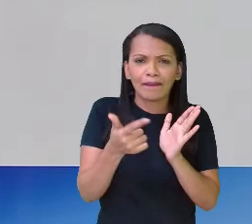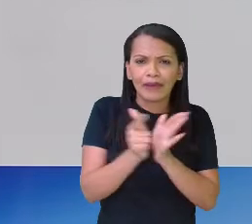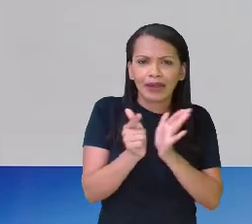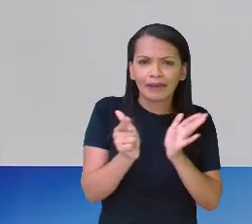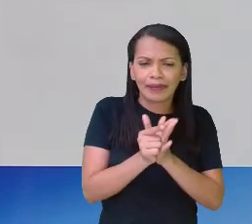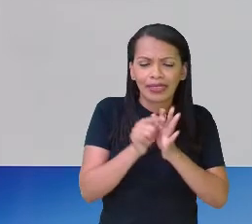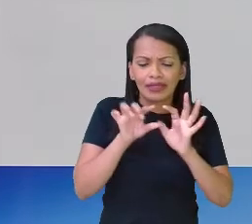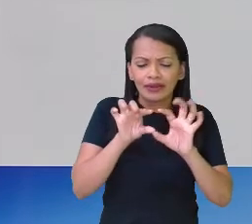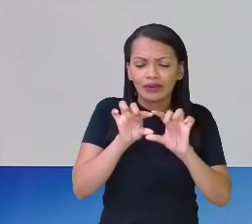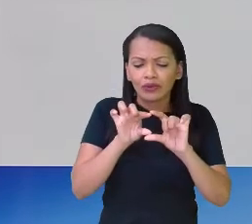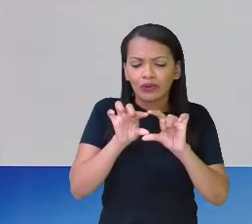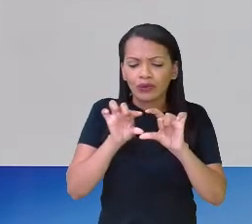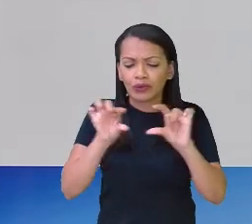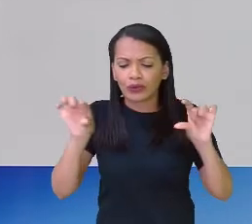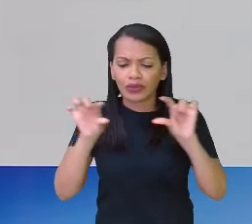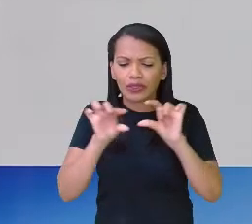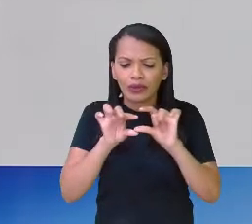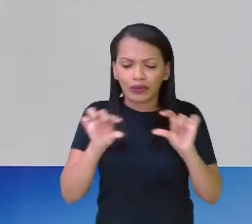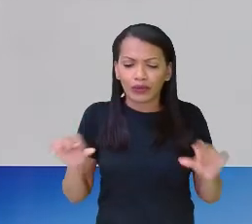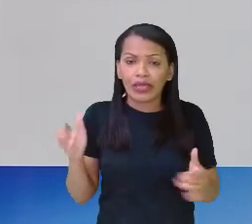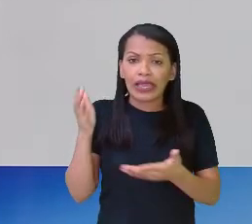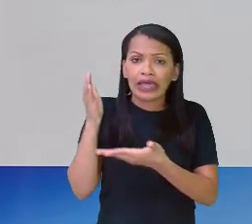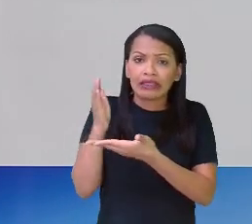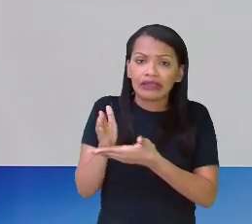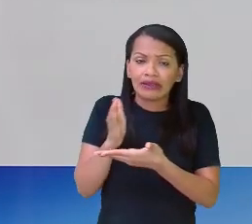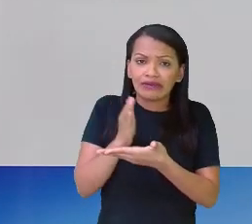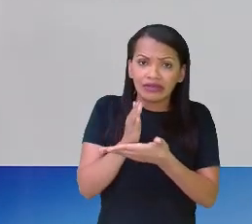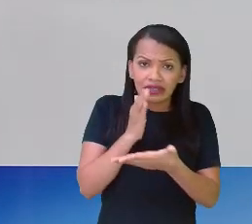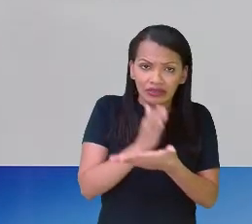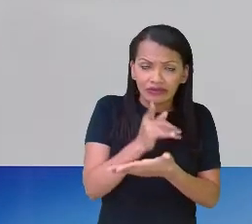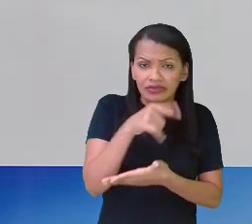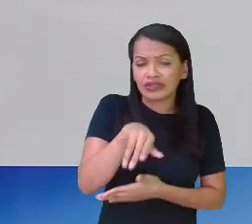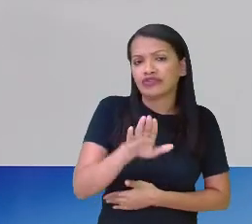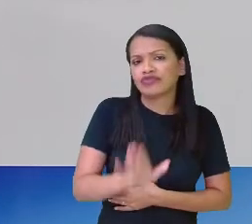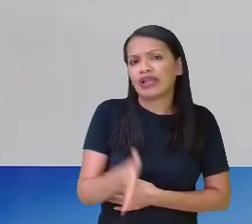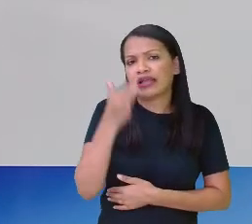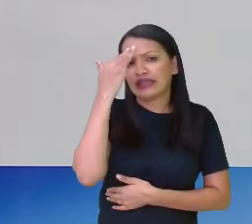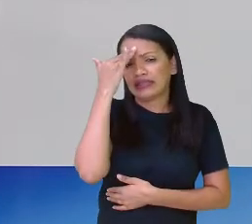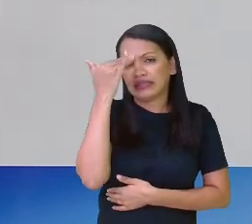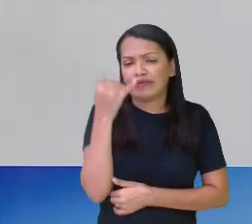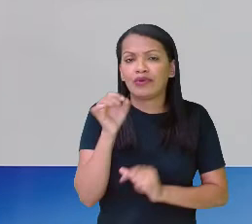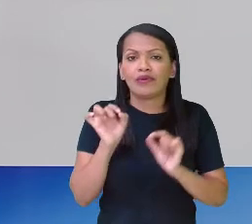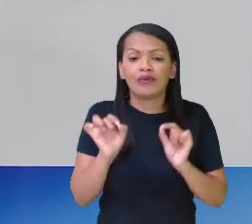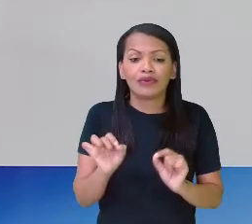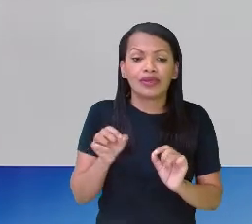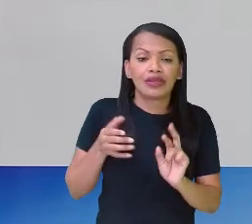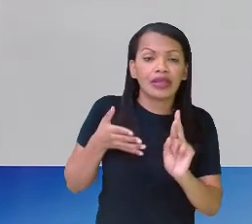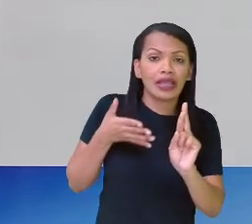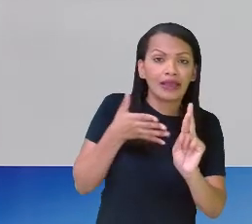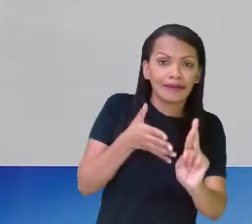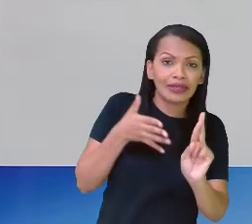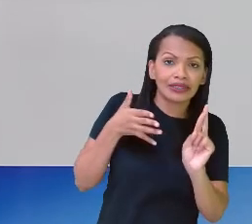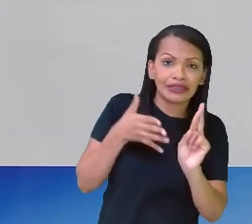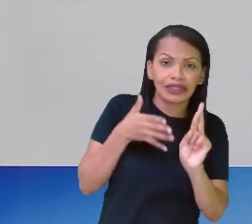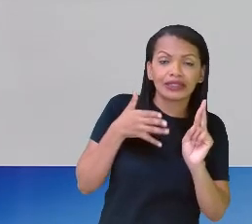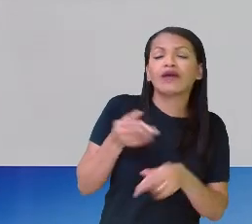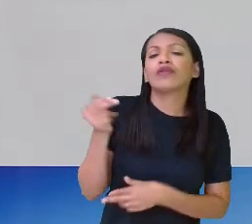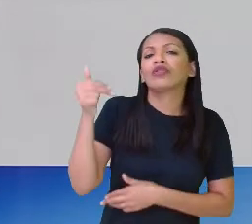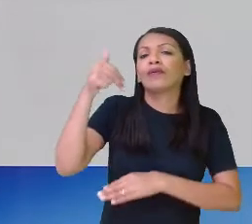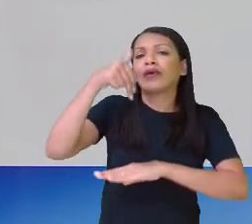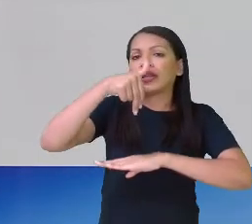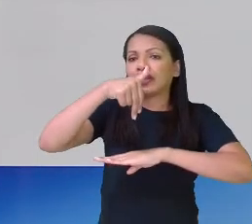reta e vai dividindo a quantidade. Porque você já sabe o que representa o numerador e o